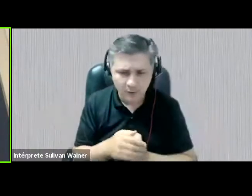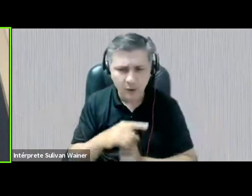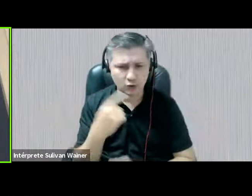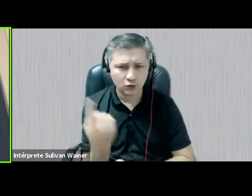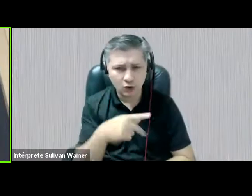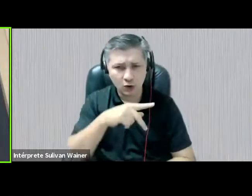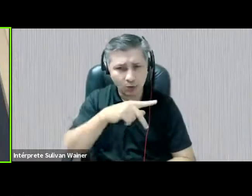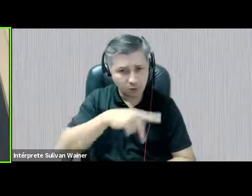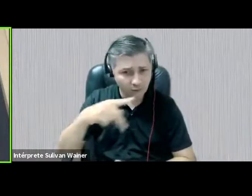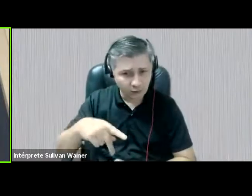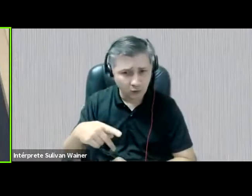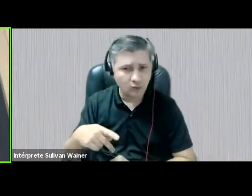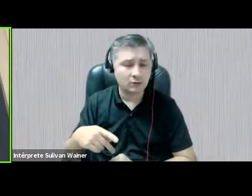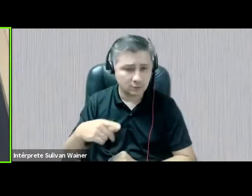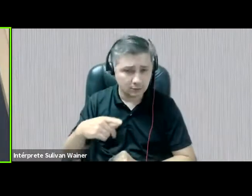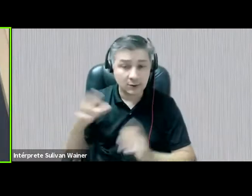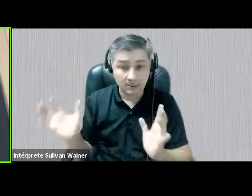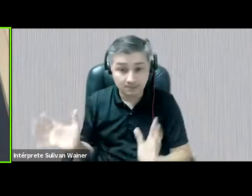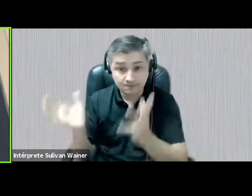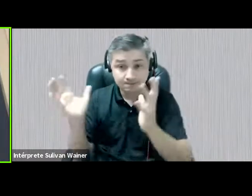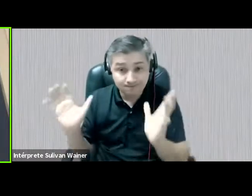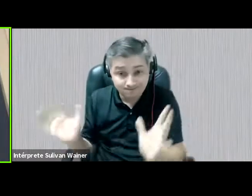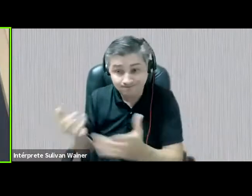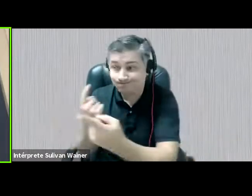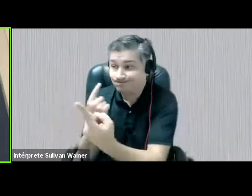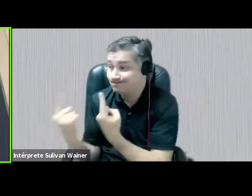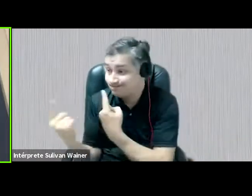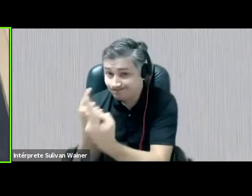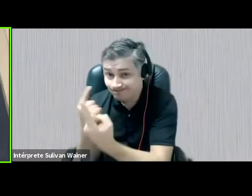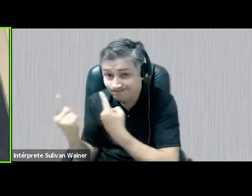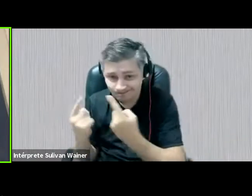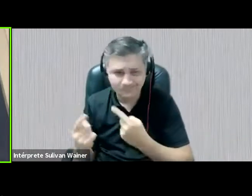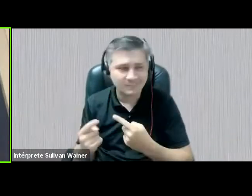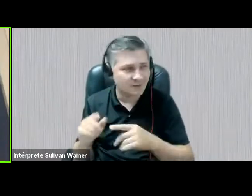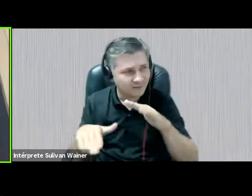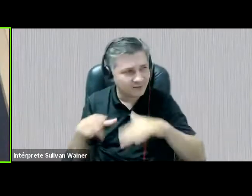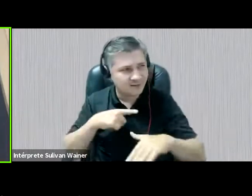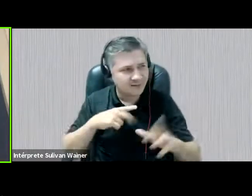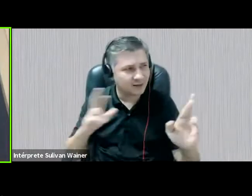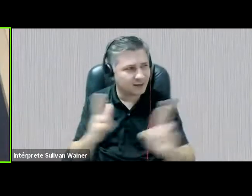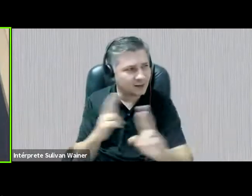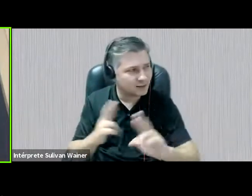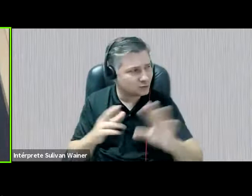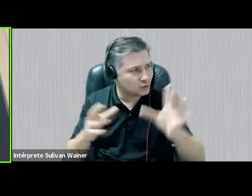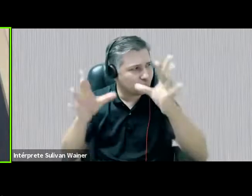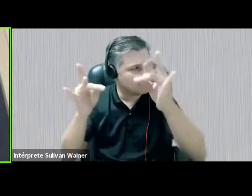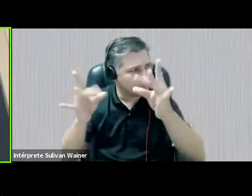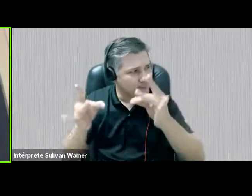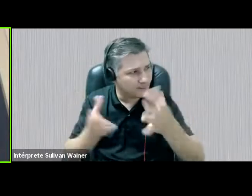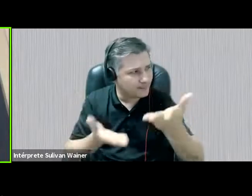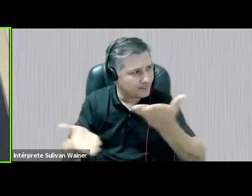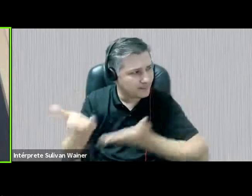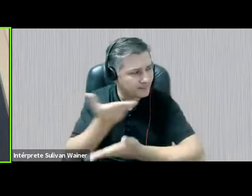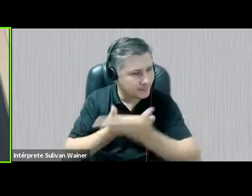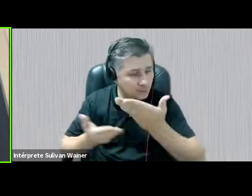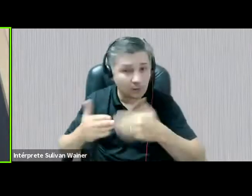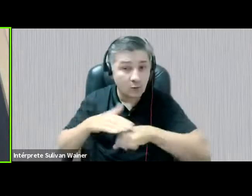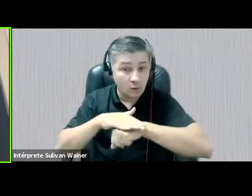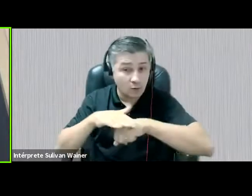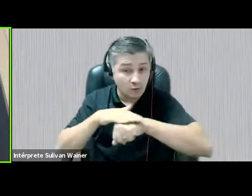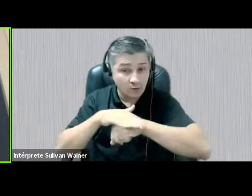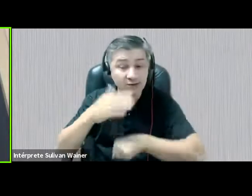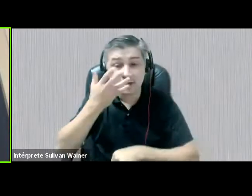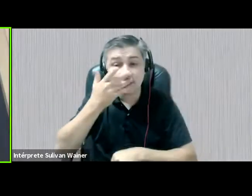fomentamos muito o diálogo e complexificamos um pouco dessas relações nas conversas com as crianças.